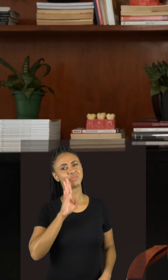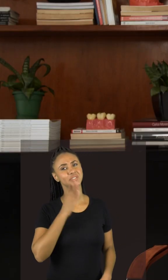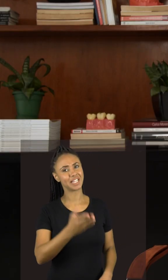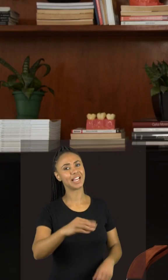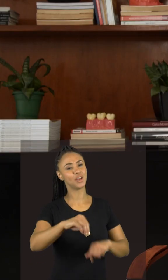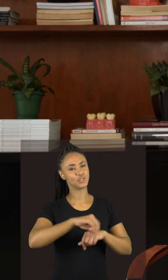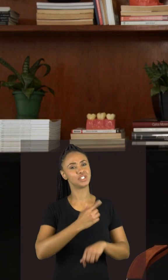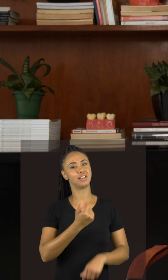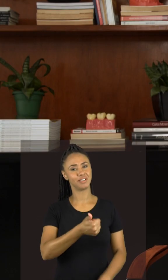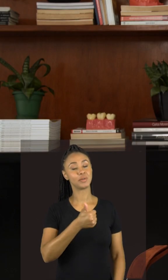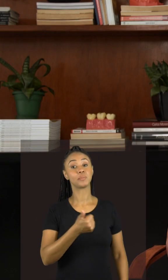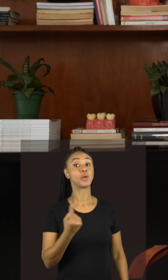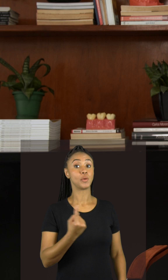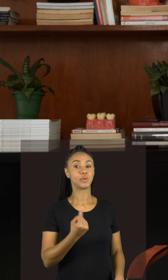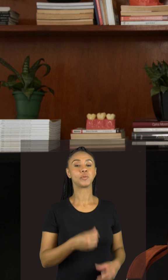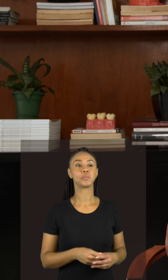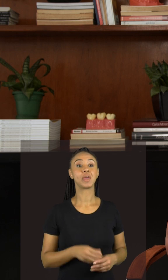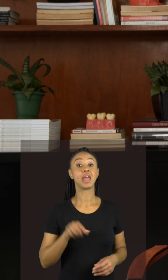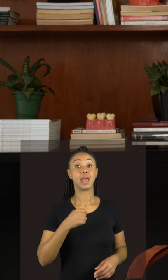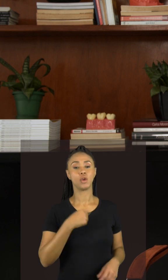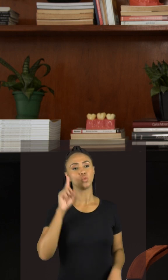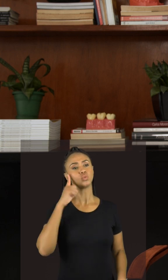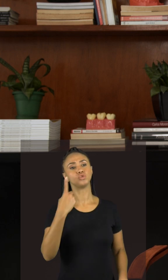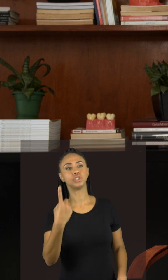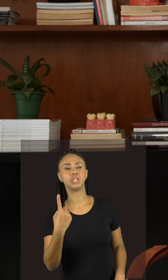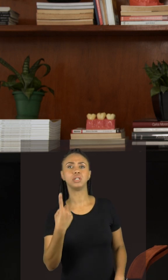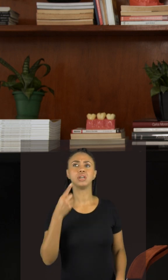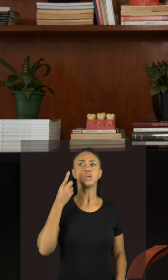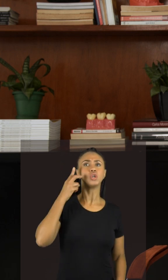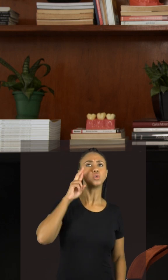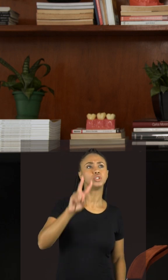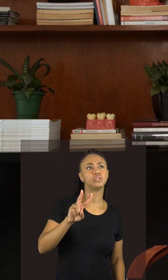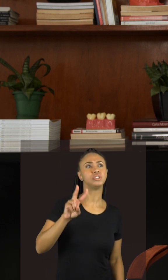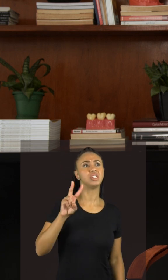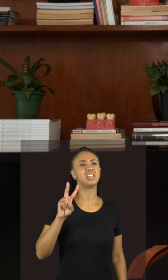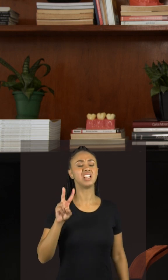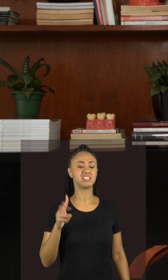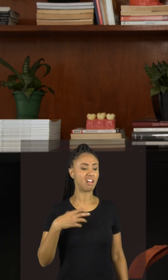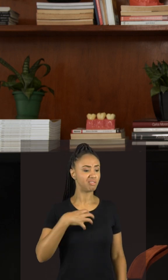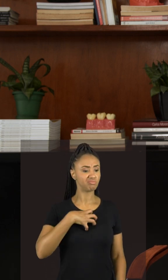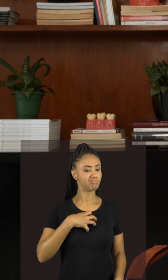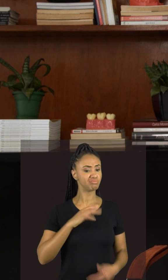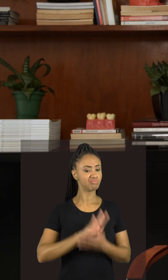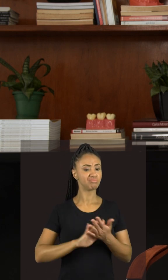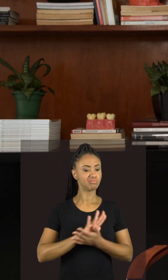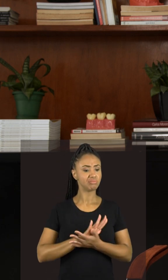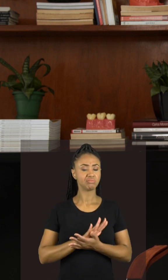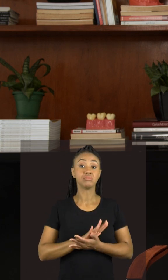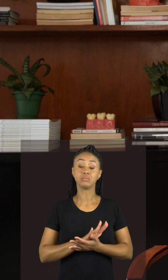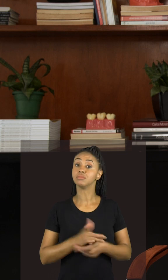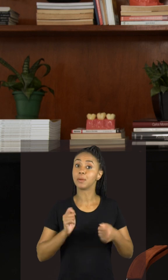legal essa sua última fala porque assim eu fiz isso um dia fiz isso dois dias não vi efeito nenhum a gente